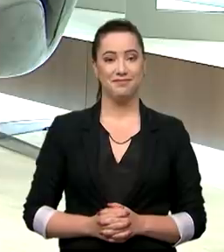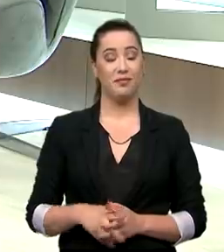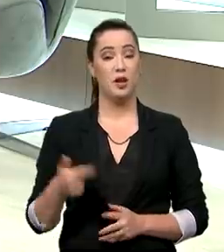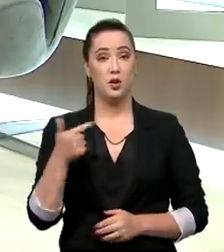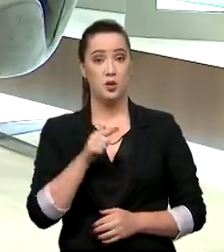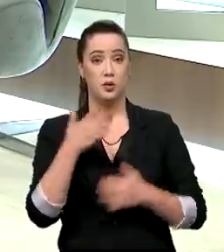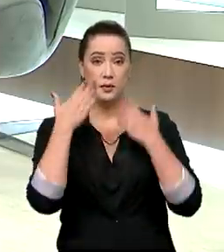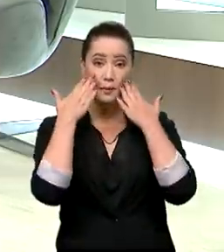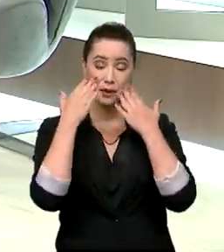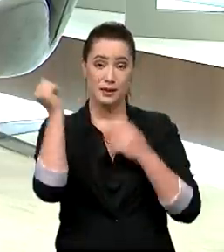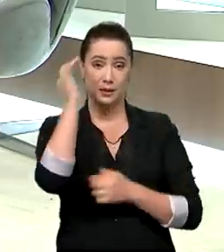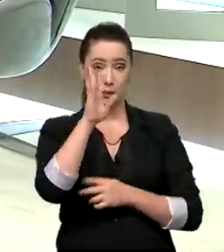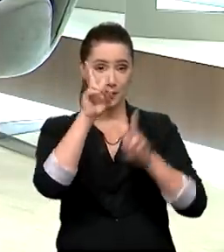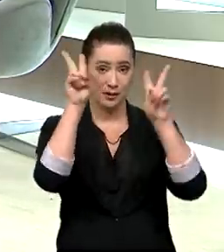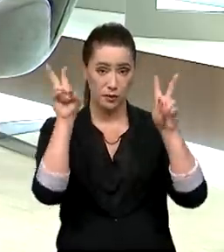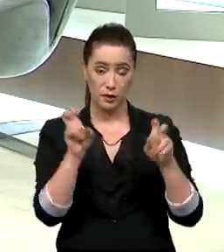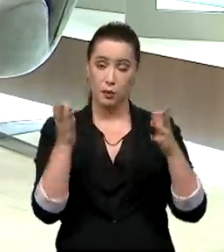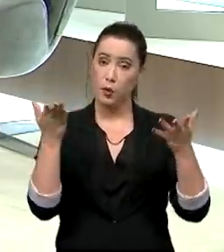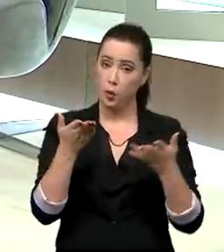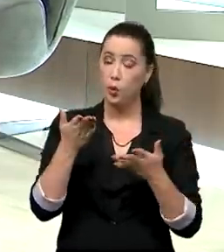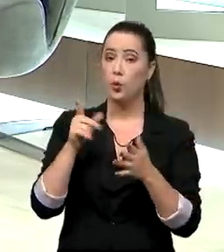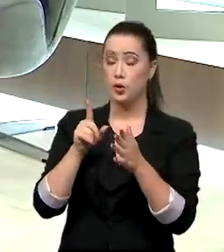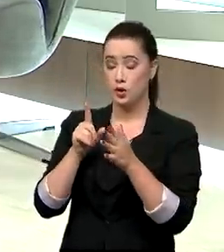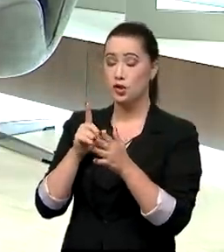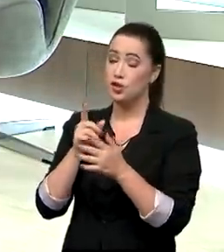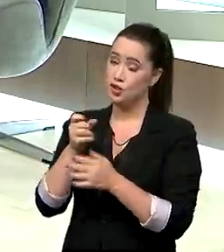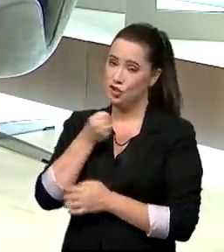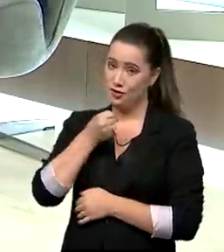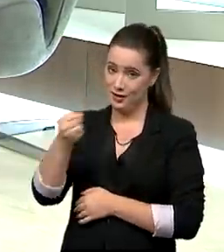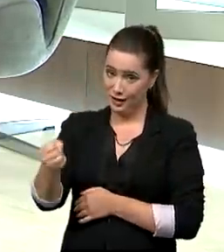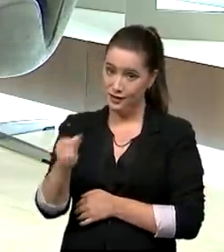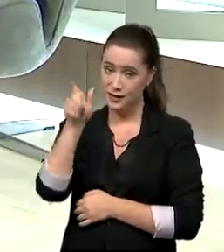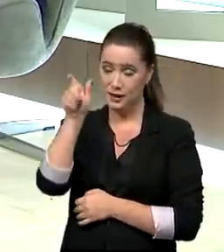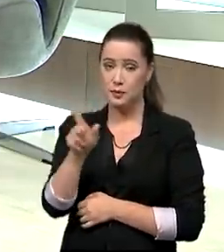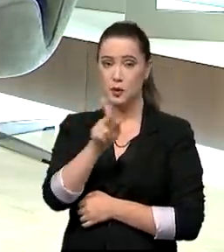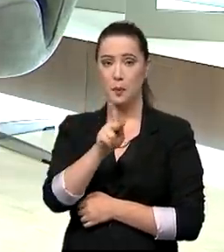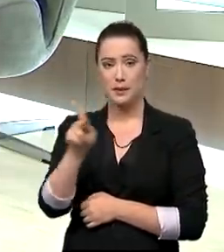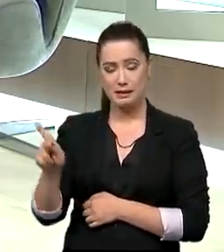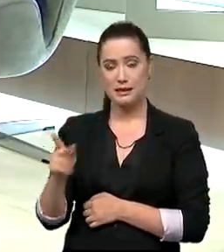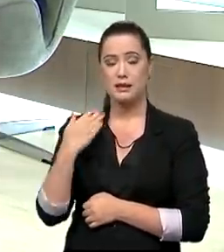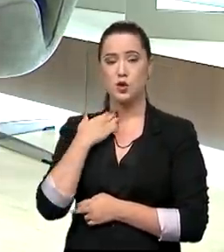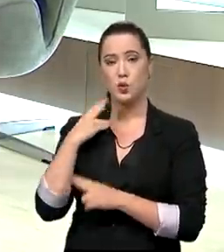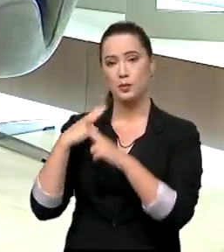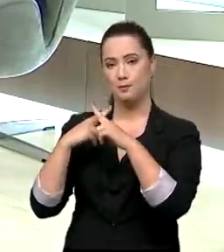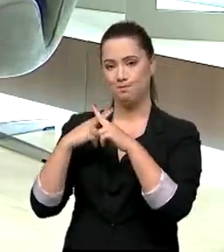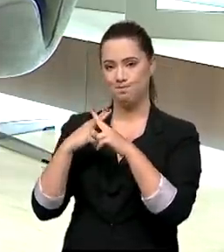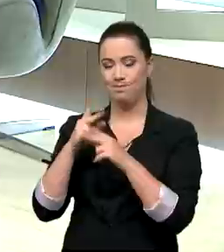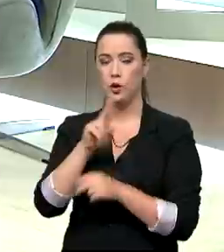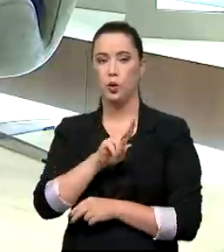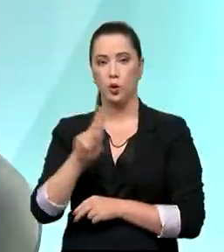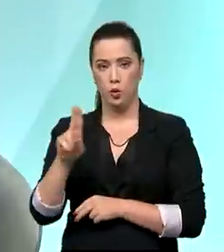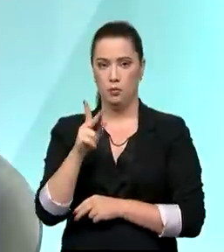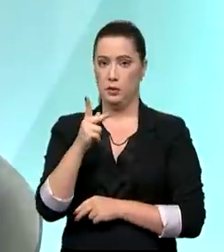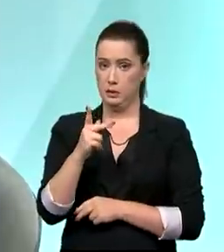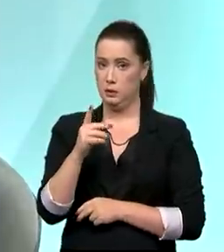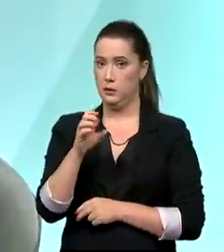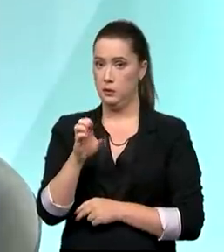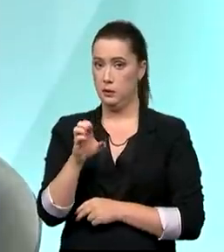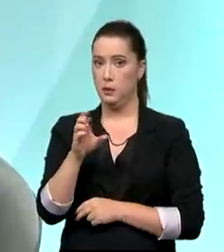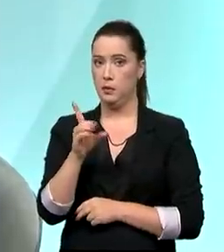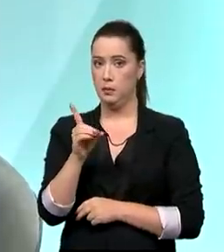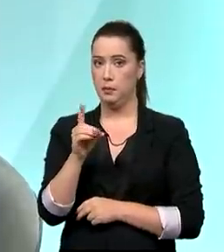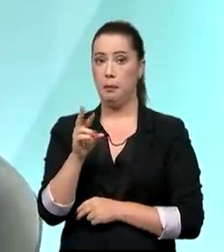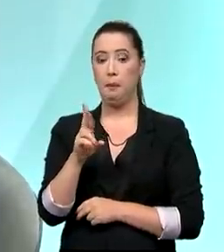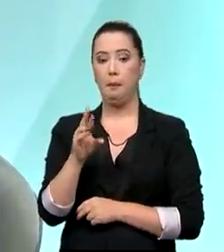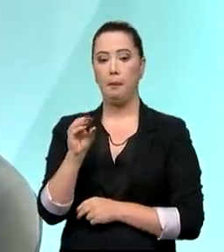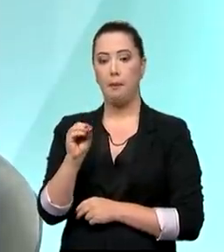Voltamos com o Brasil em Pauta, entrevistado é o presidente da Caixa Econômica Federal, Pedro Guimarães. Presidente, o senhor